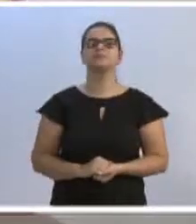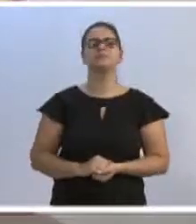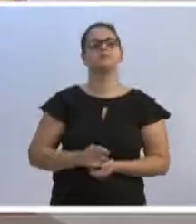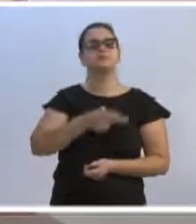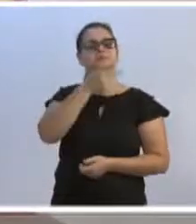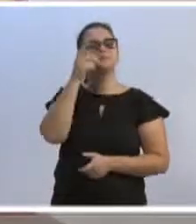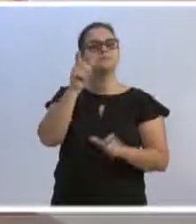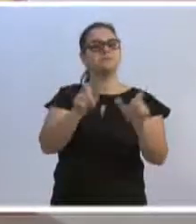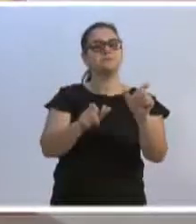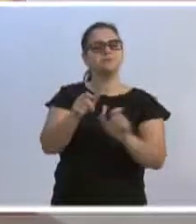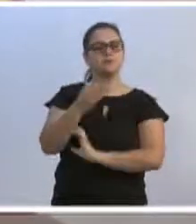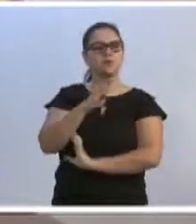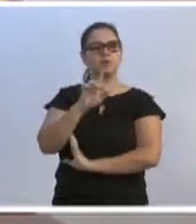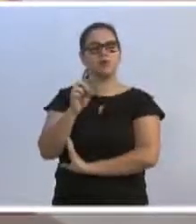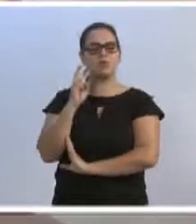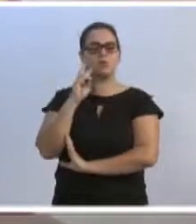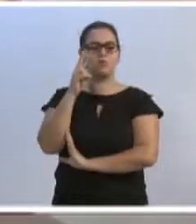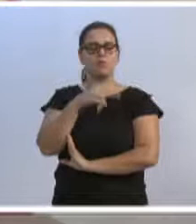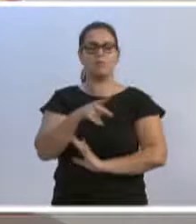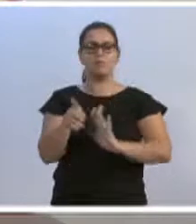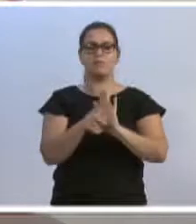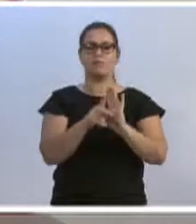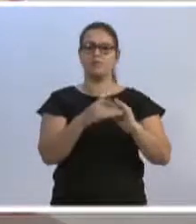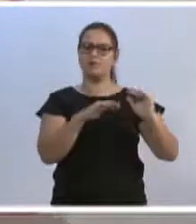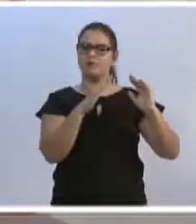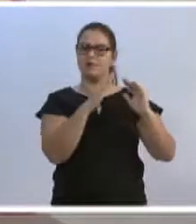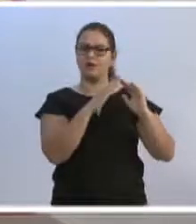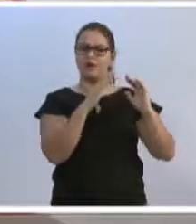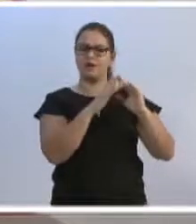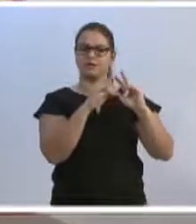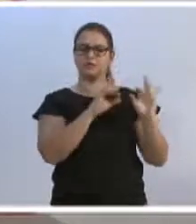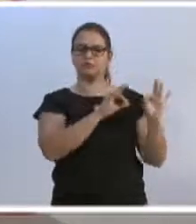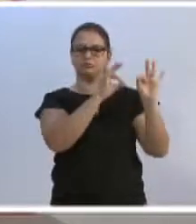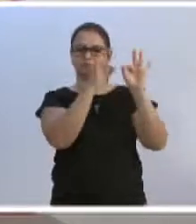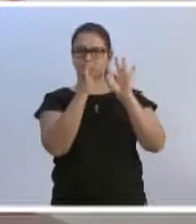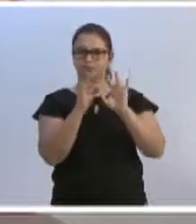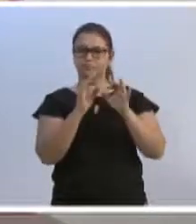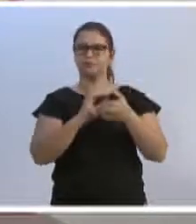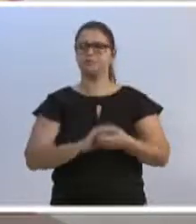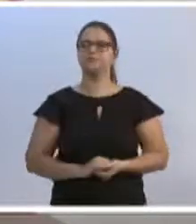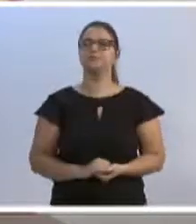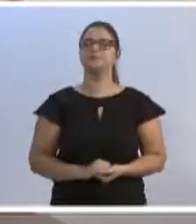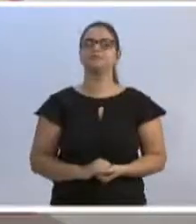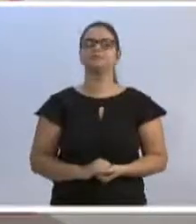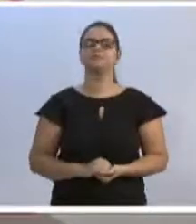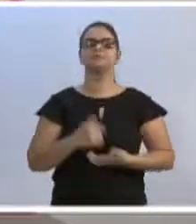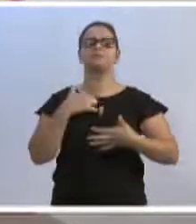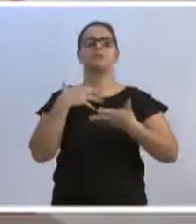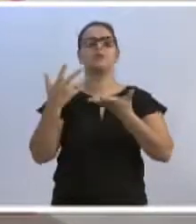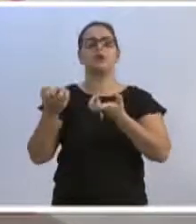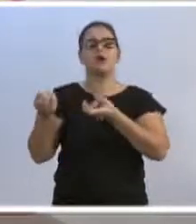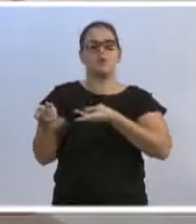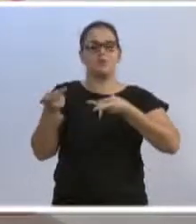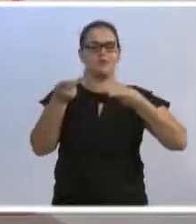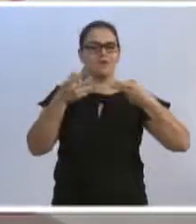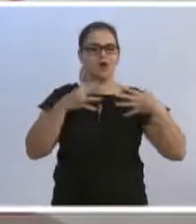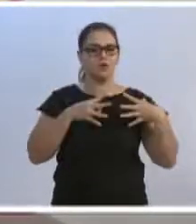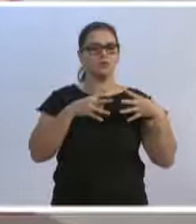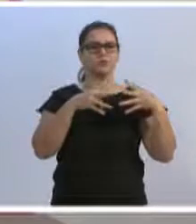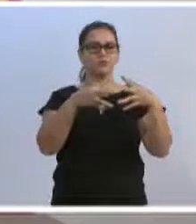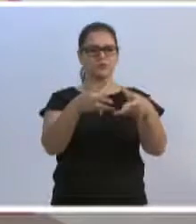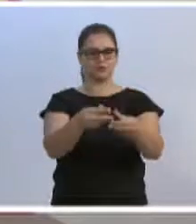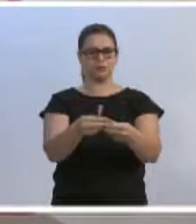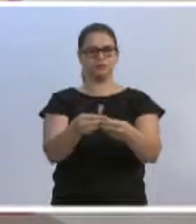blumenauense que nos assiste em suas casas. Eu quero convidar a todos